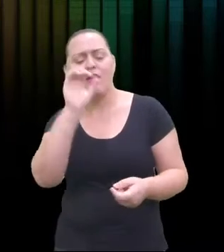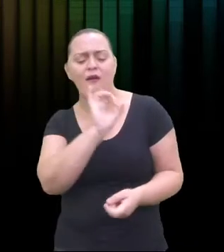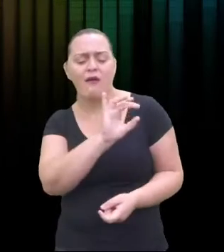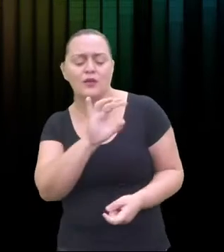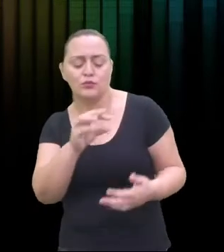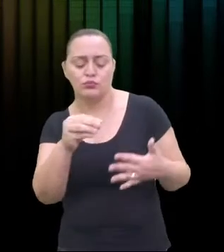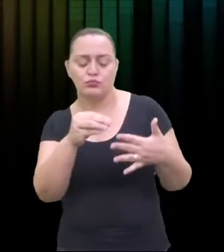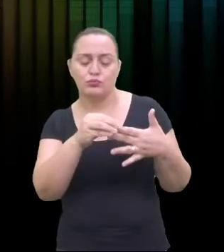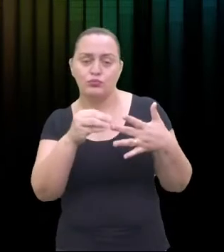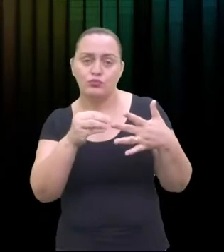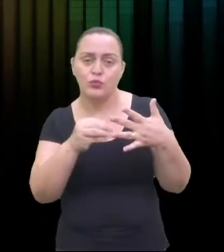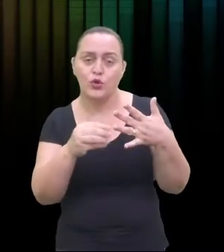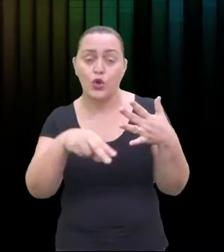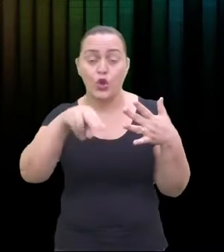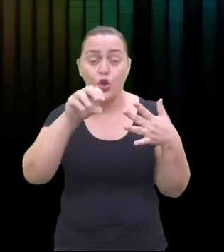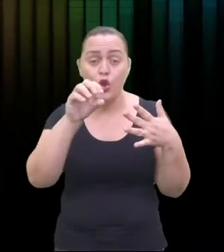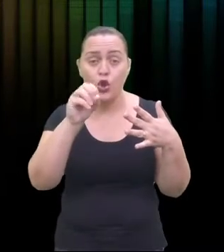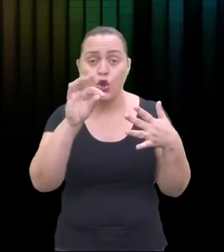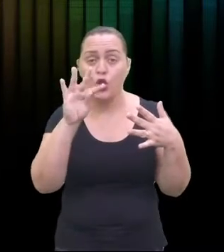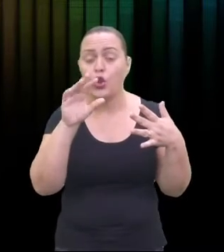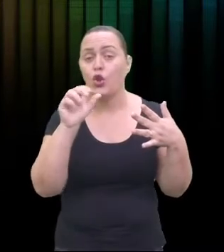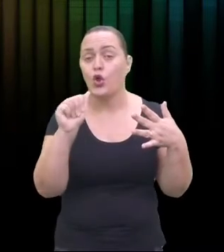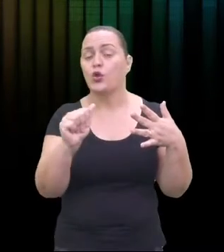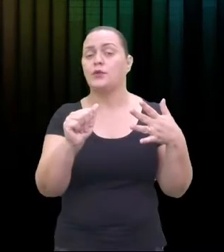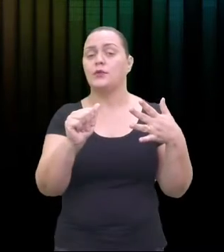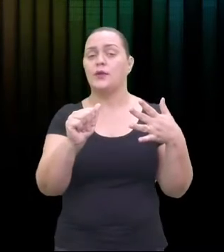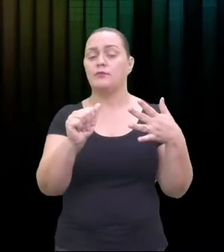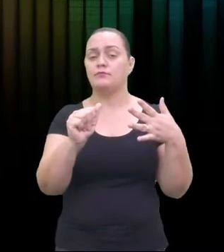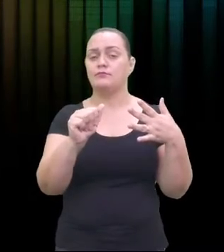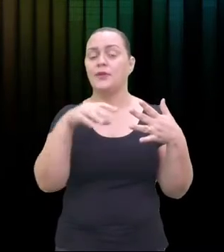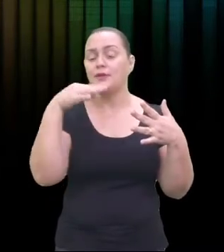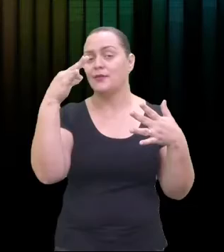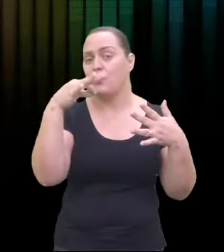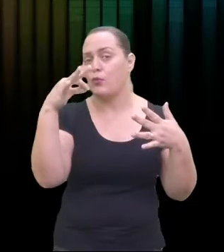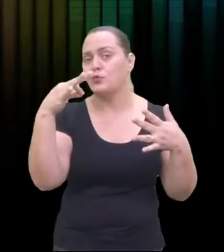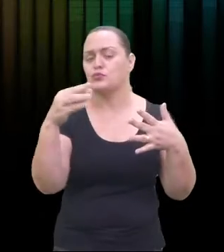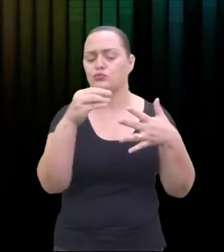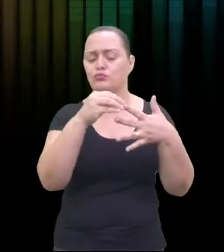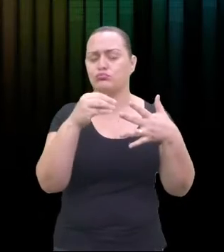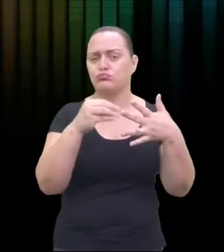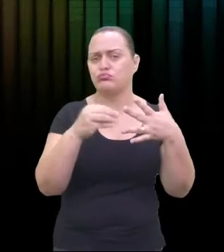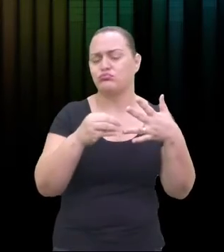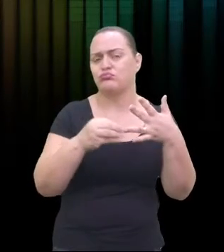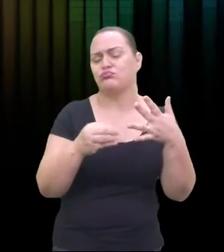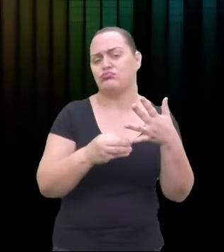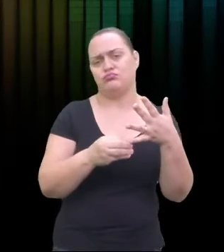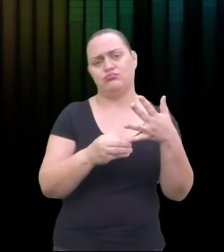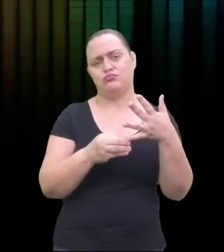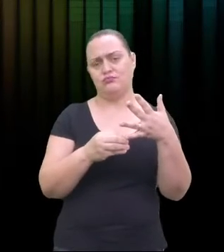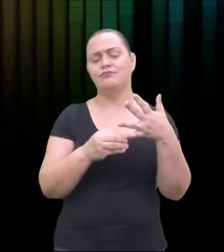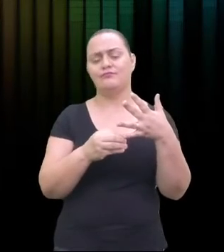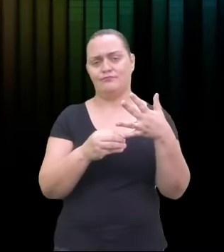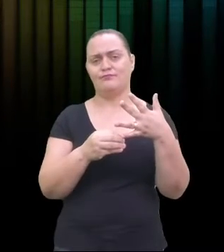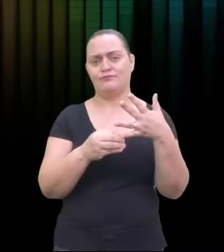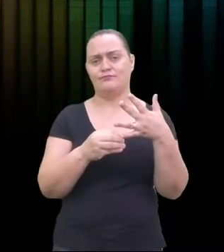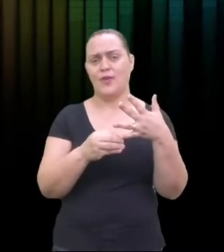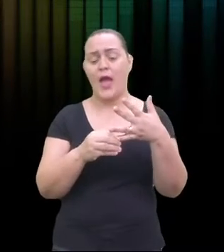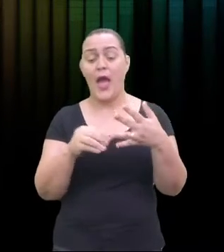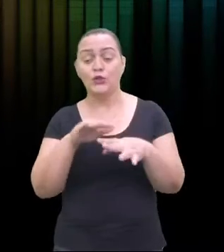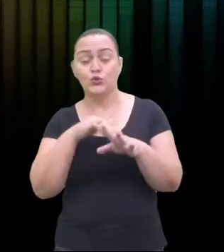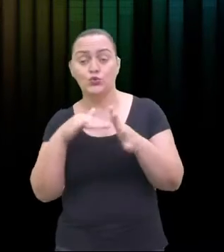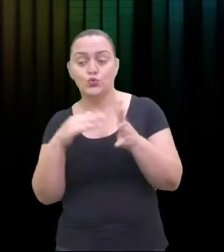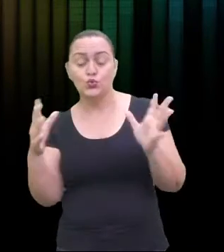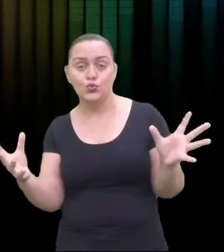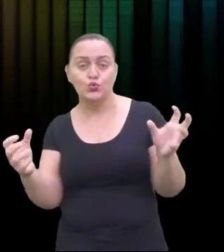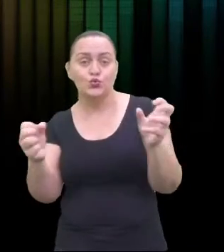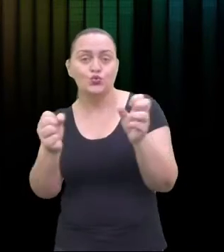vê uma banda tocando, eles têm as notas, né? A gente não consegue saber, mas é um ritmo que vai ali muito